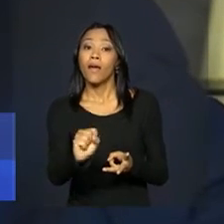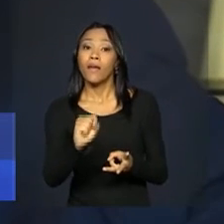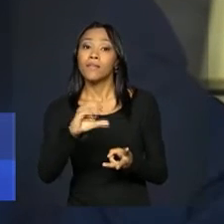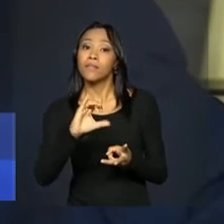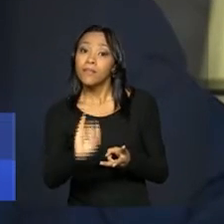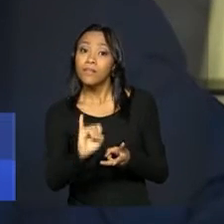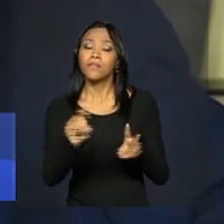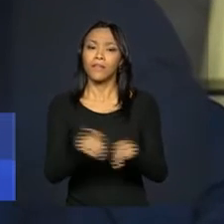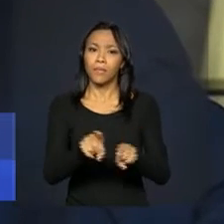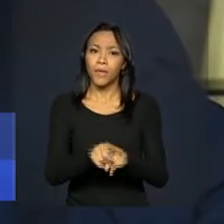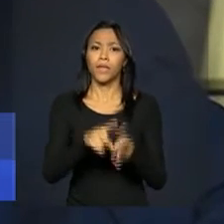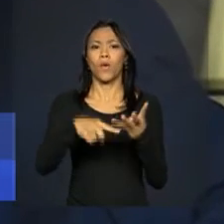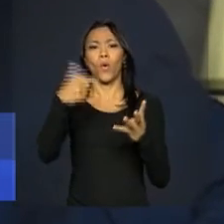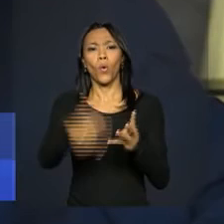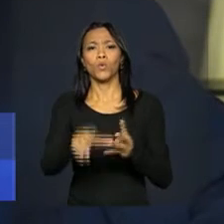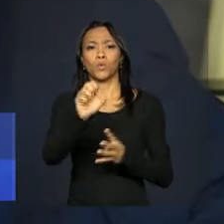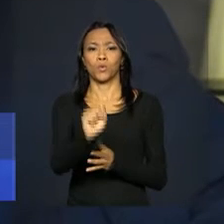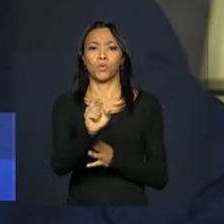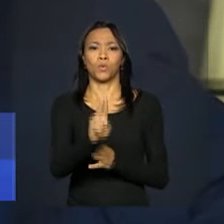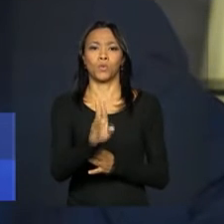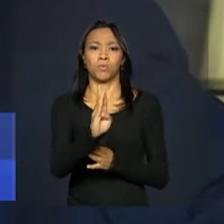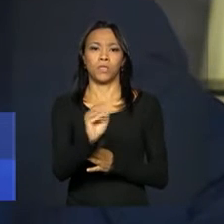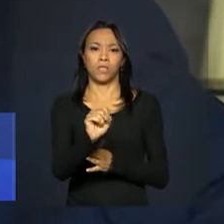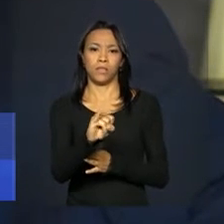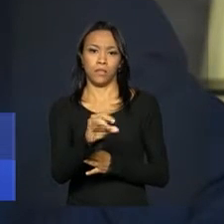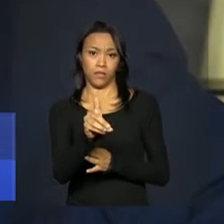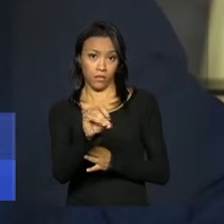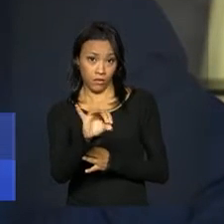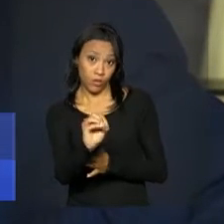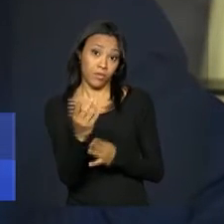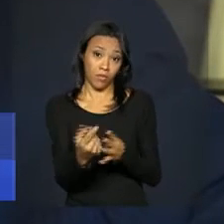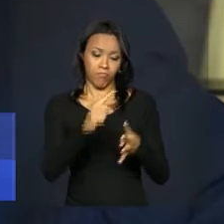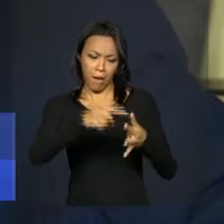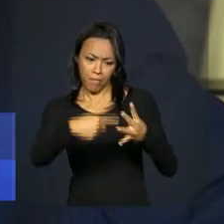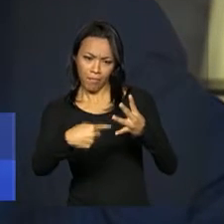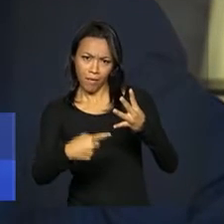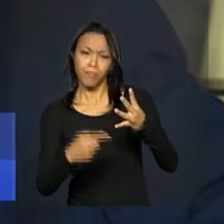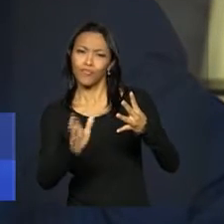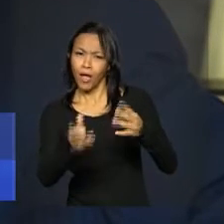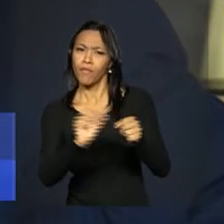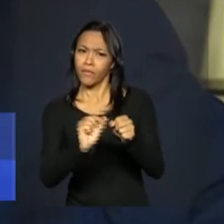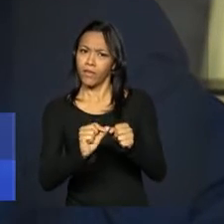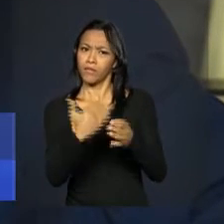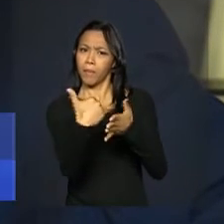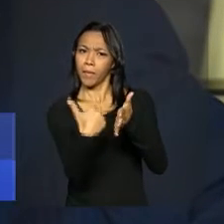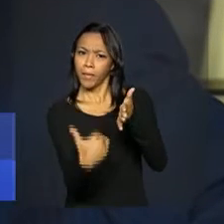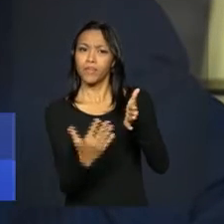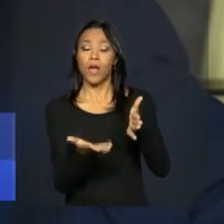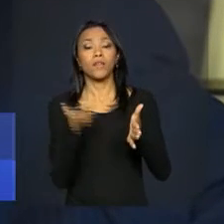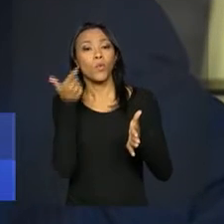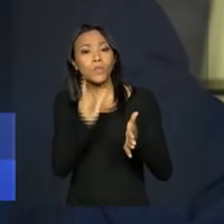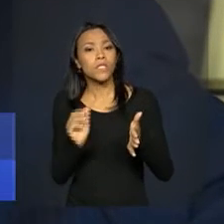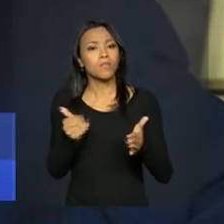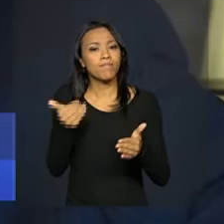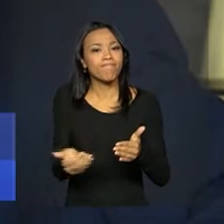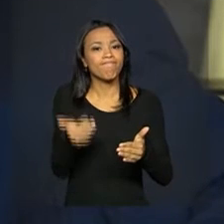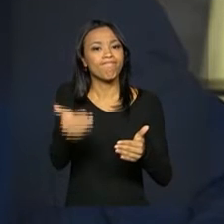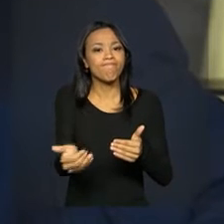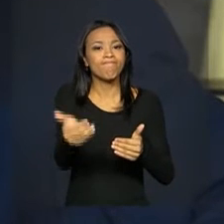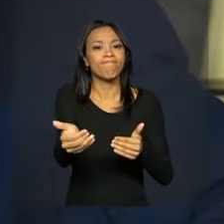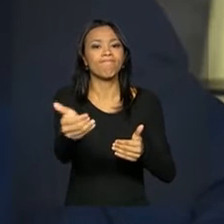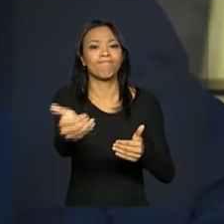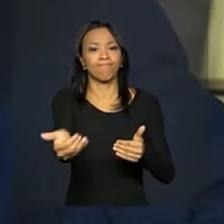foram revisados, subsídios em vários programas de crédito direcionado, e isso foi feito. Então, se avançou na direção correta,